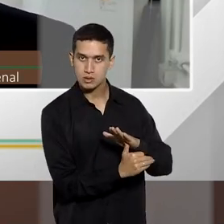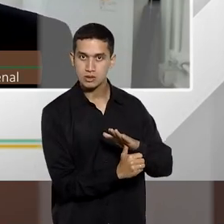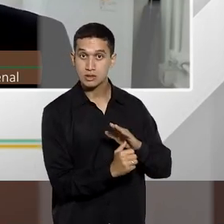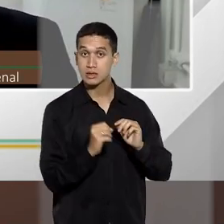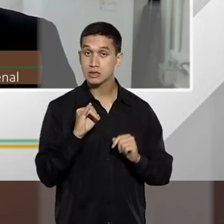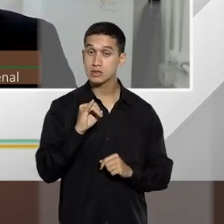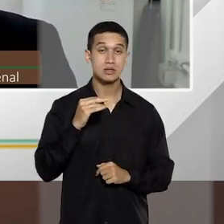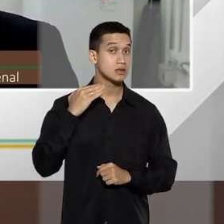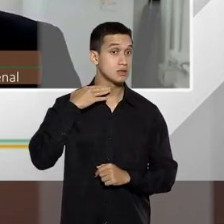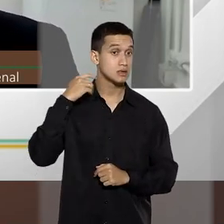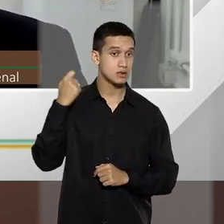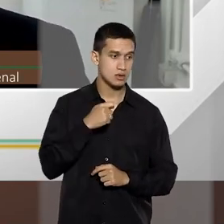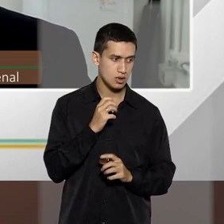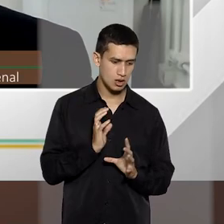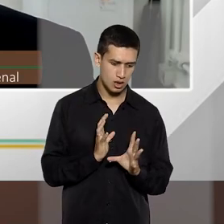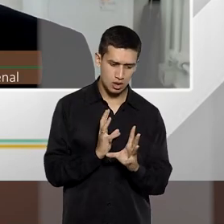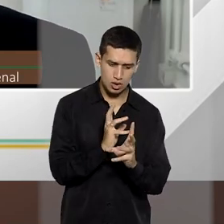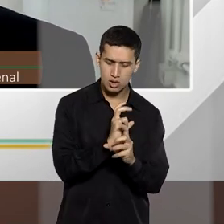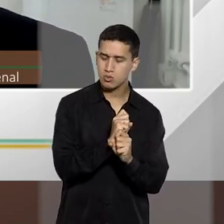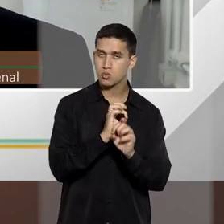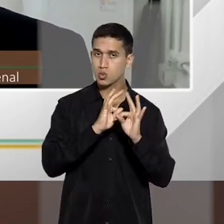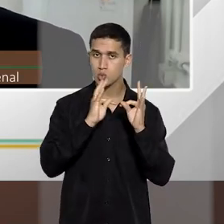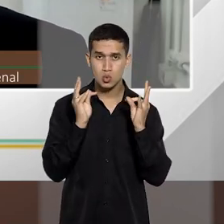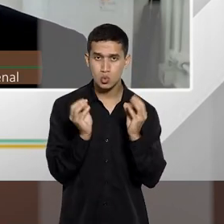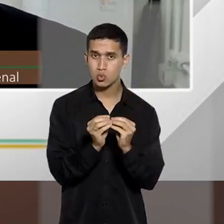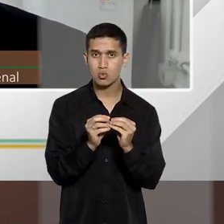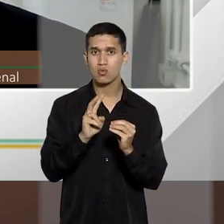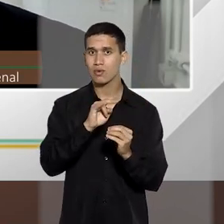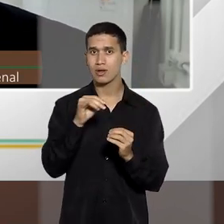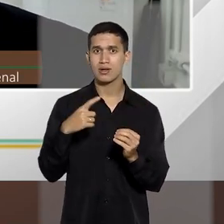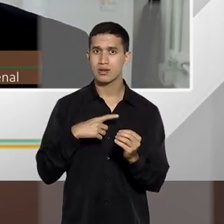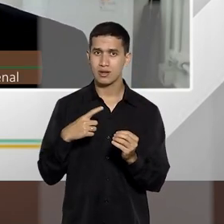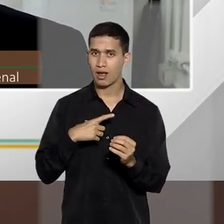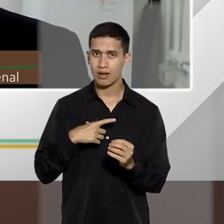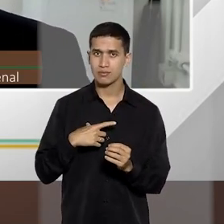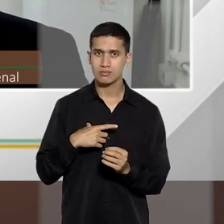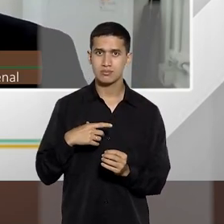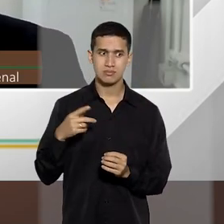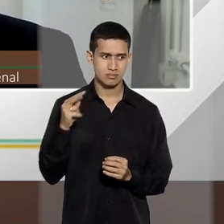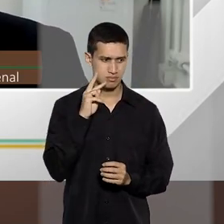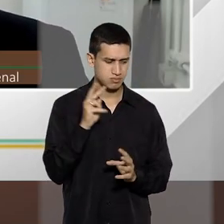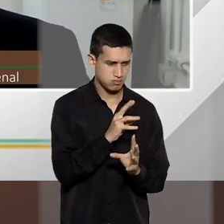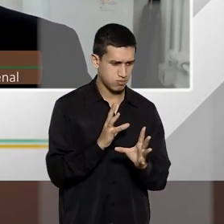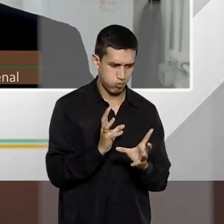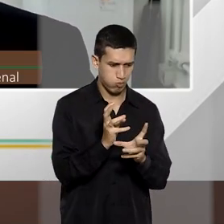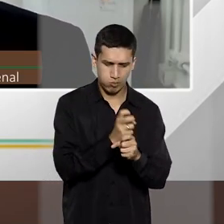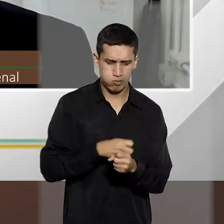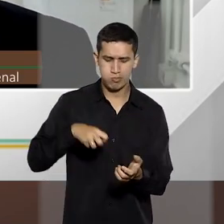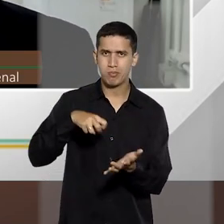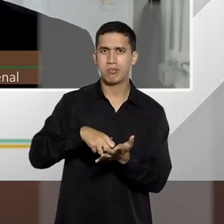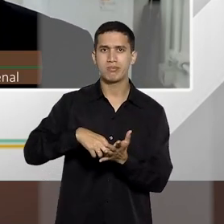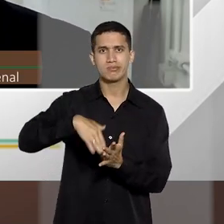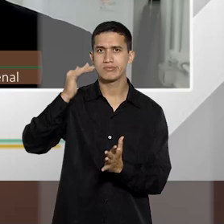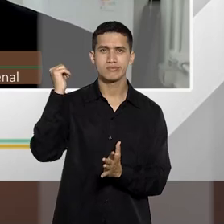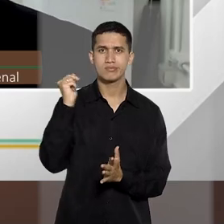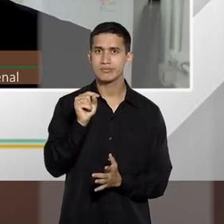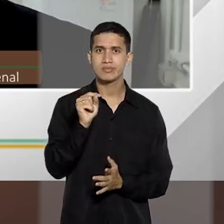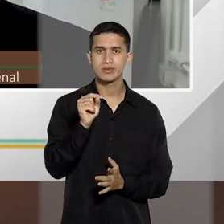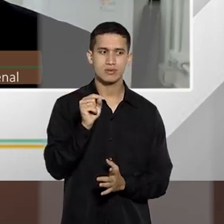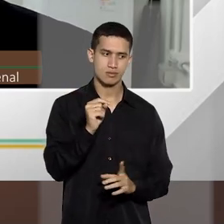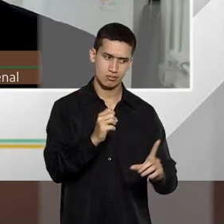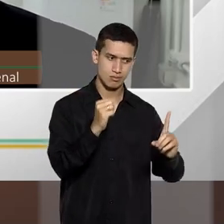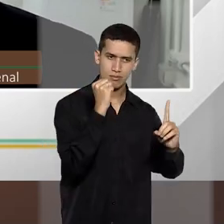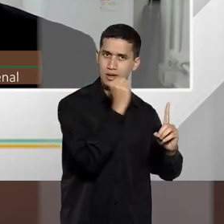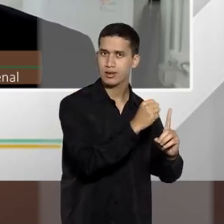penas, você teria uma pena maior, talvez, que um homicídio, um latrocínio, então, para trazer um equilíbrio,